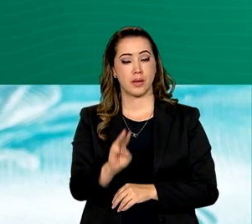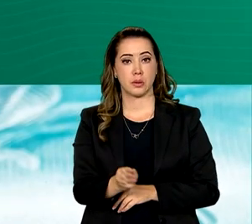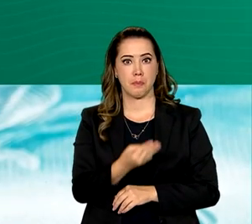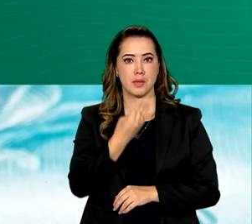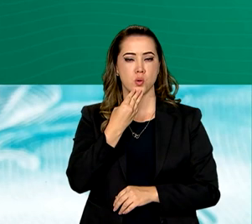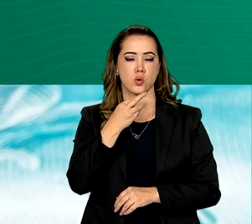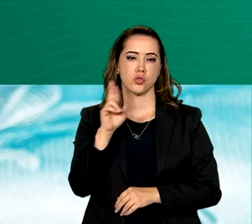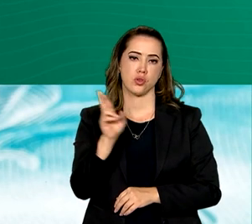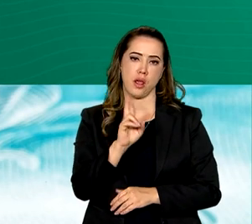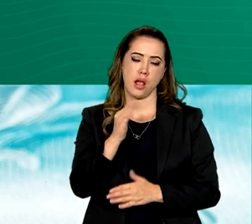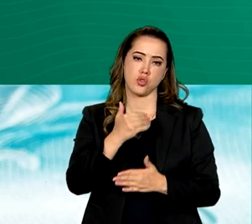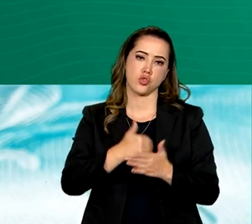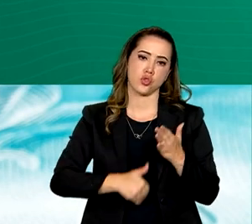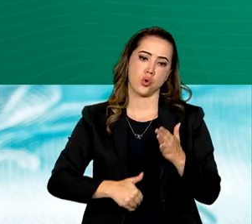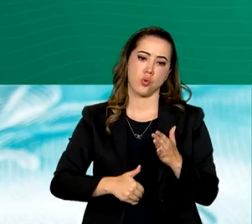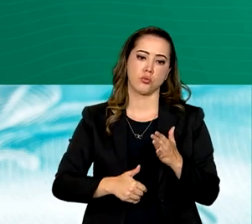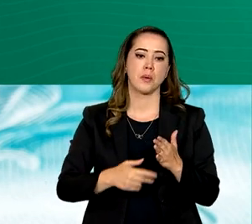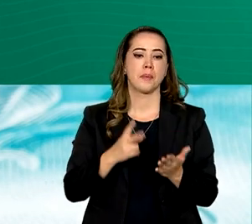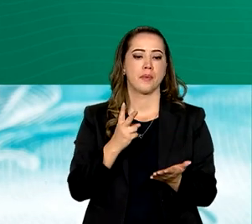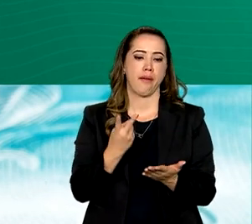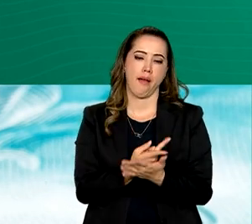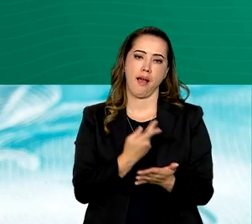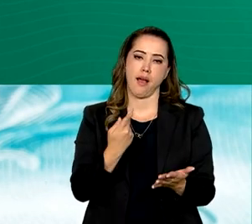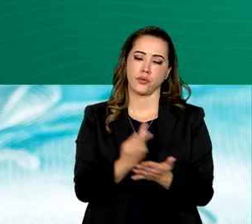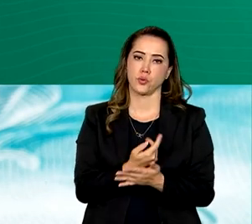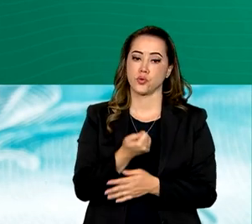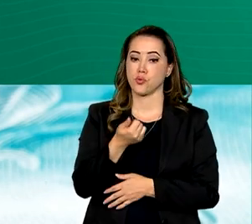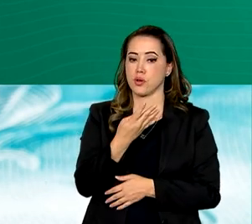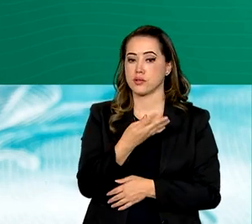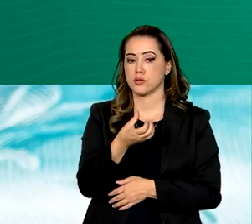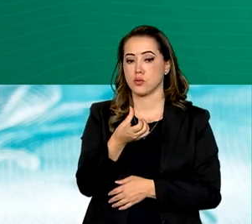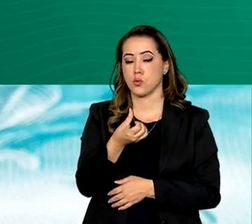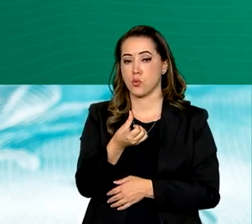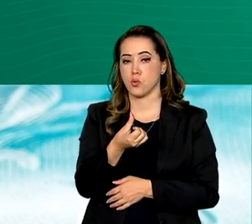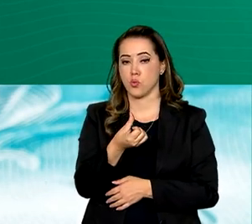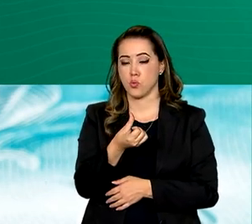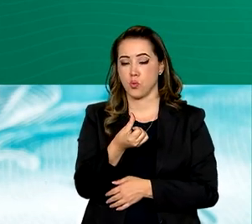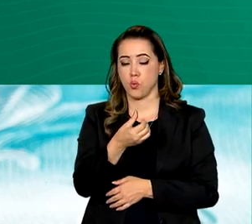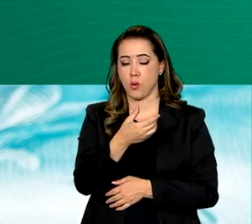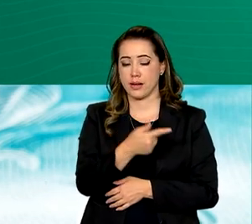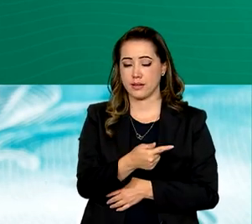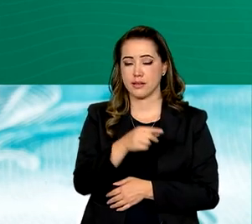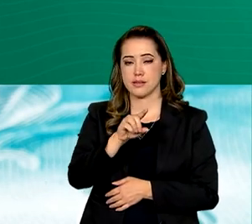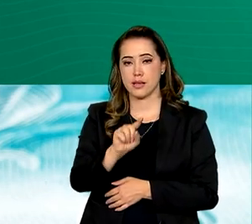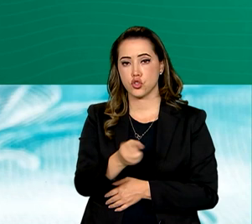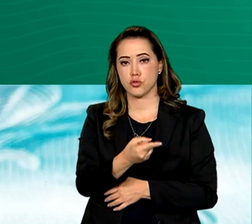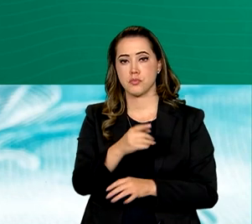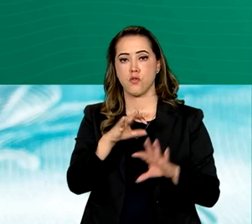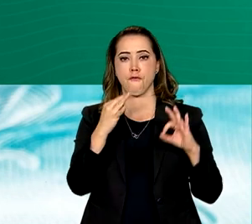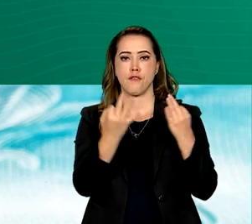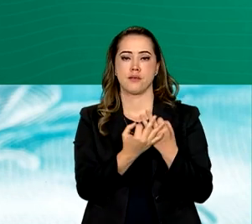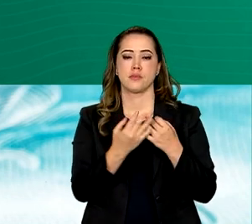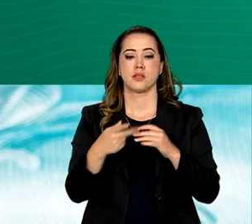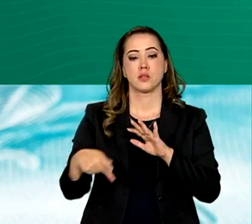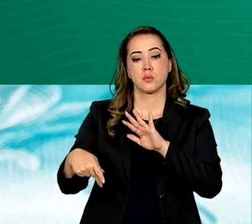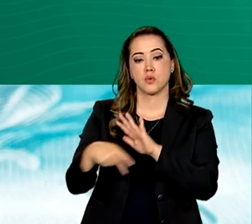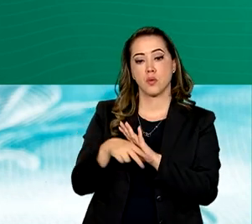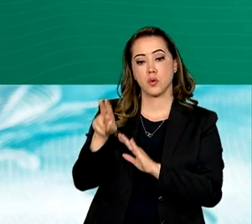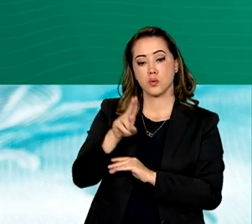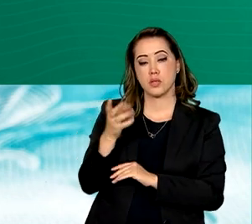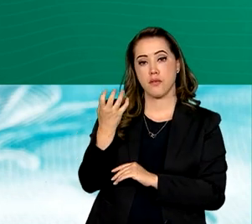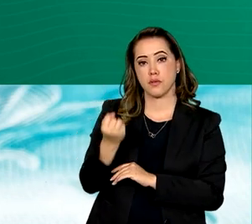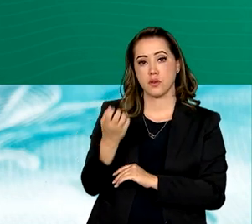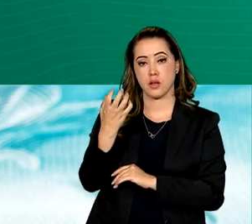foram descontados indevidamente de quase 47 mil famílias beneficiárias do Auxílio Brasil que